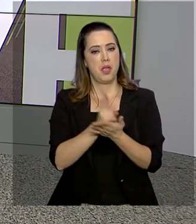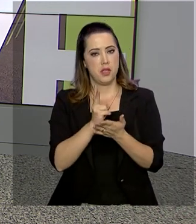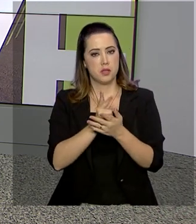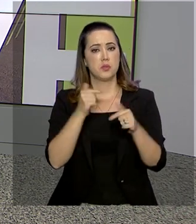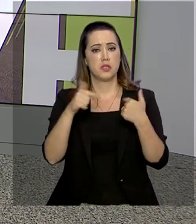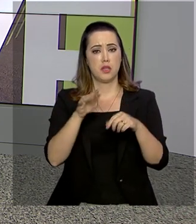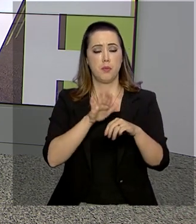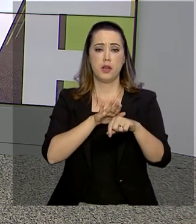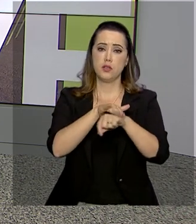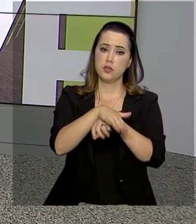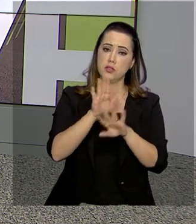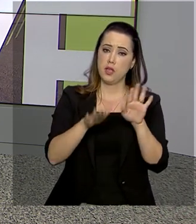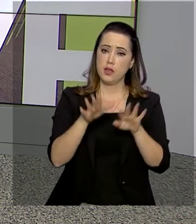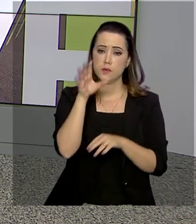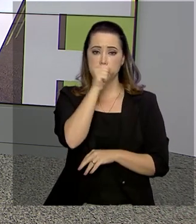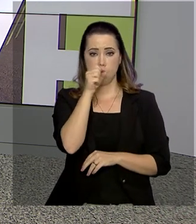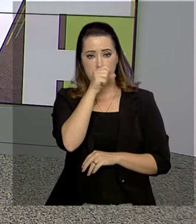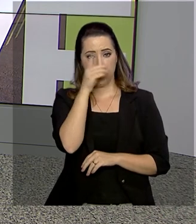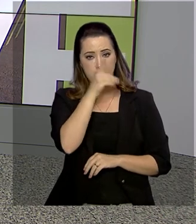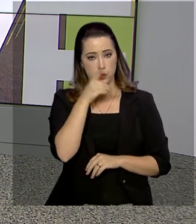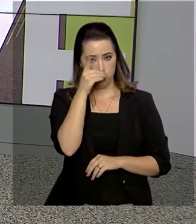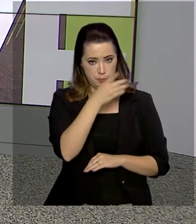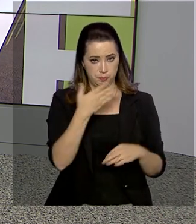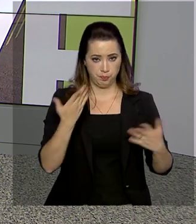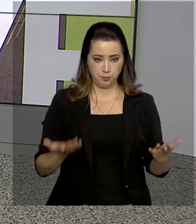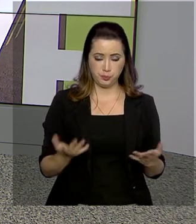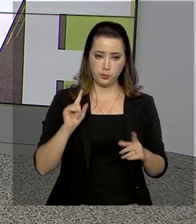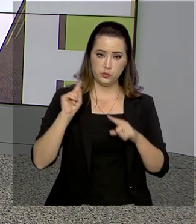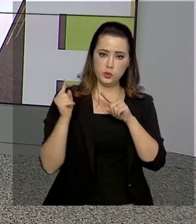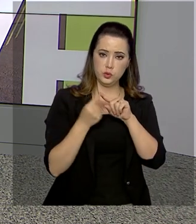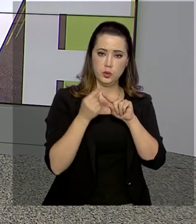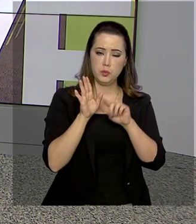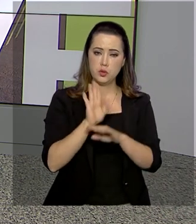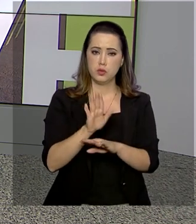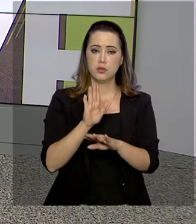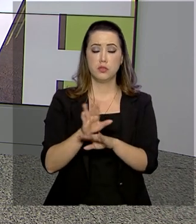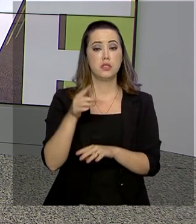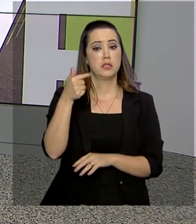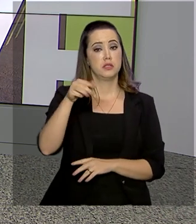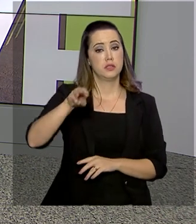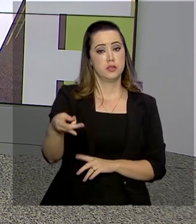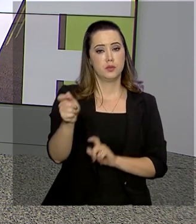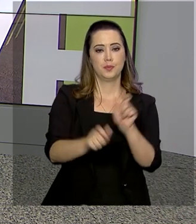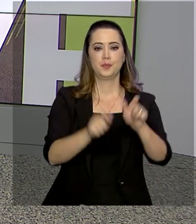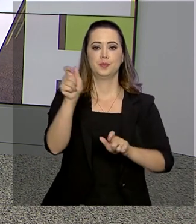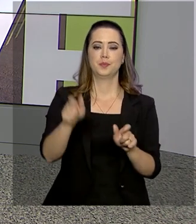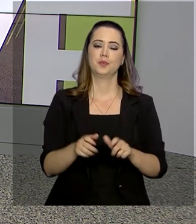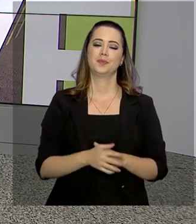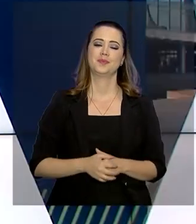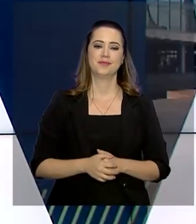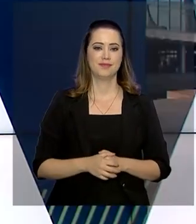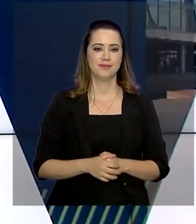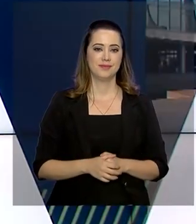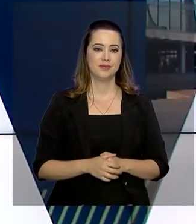e, eventualmente, fins de semana. A medida beneficia quase 7 milhões de pessoas.